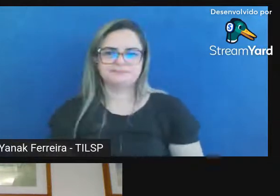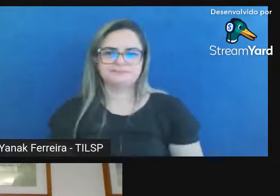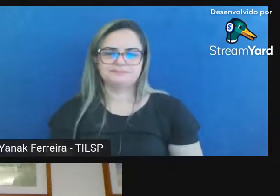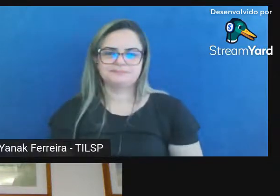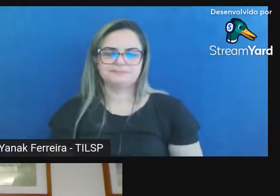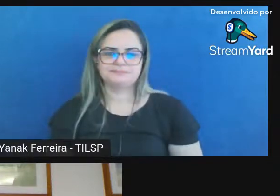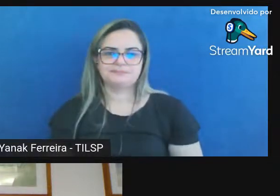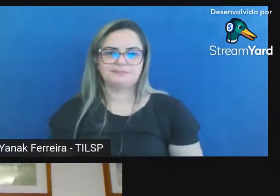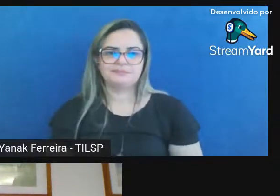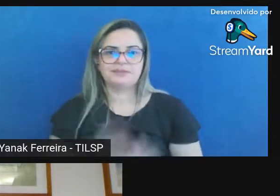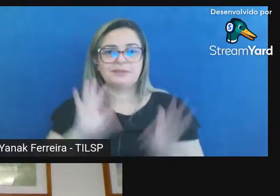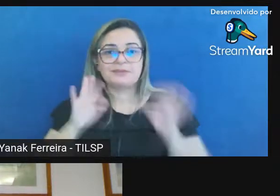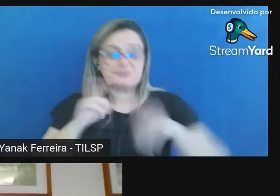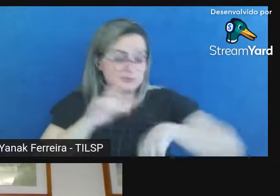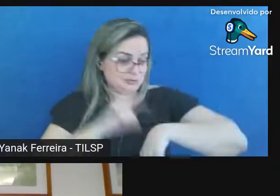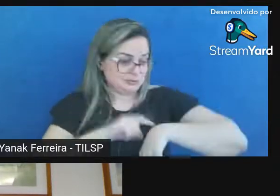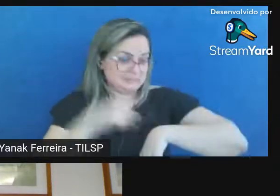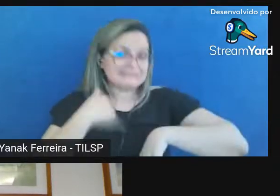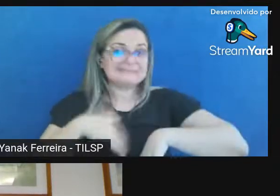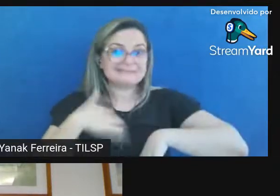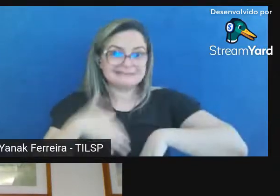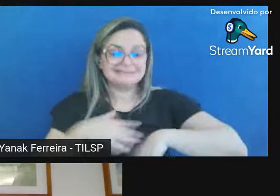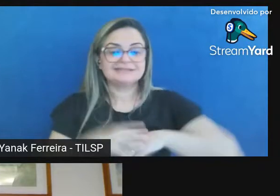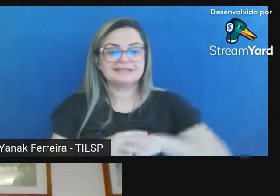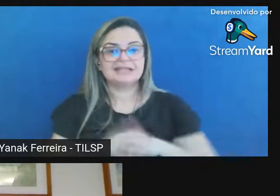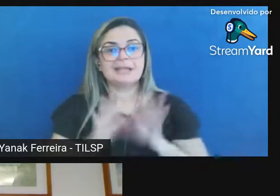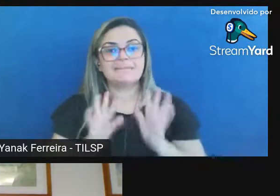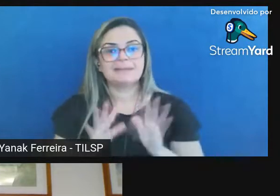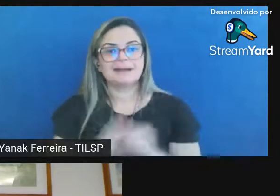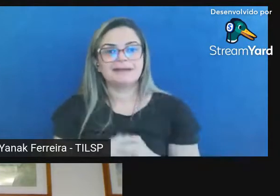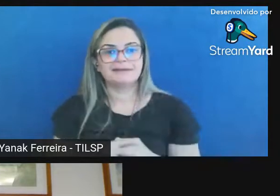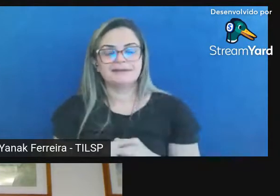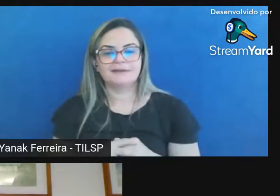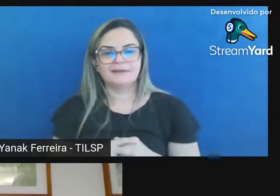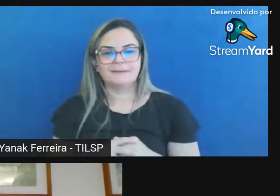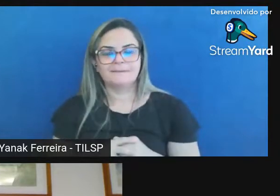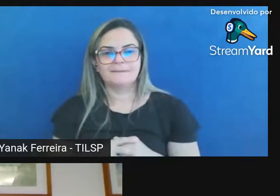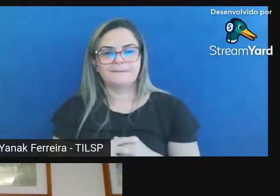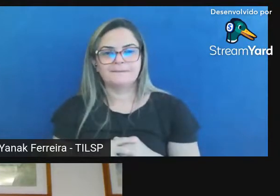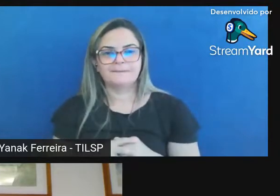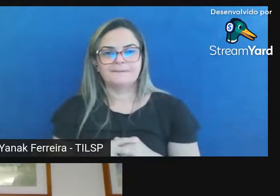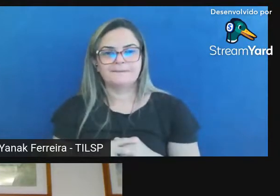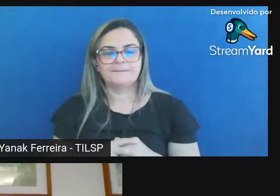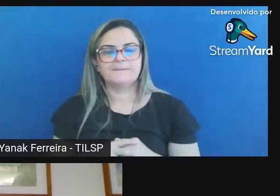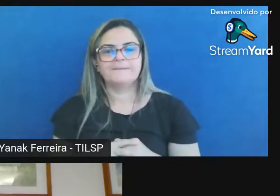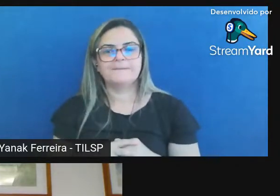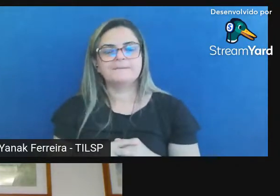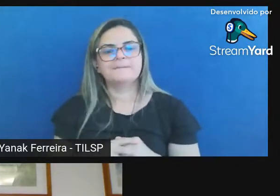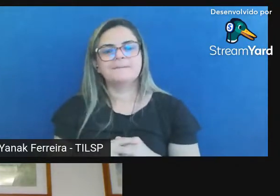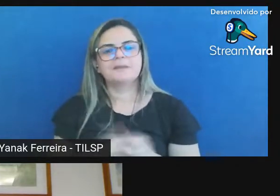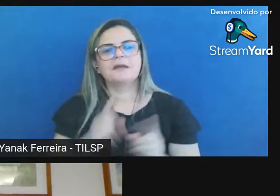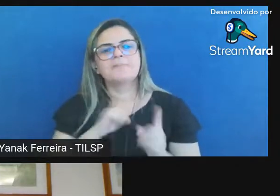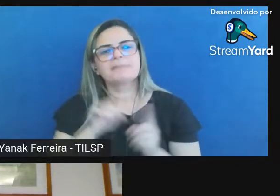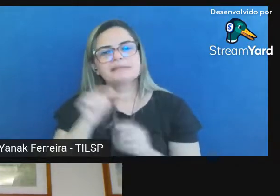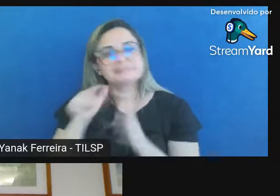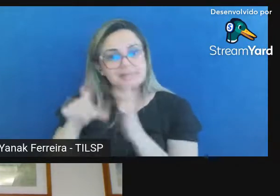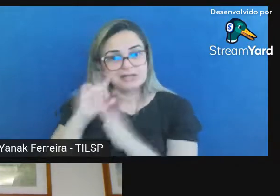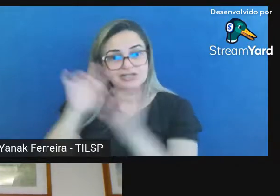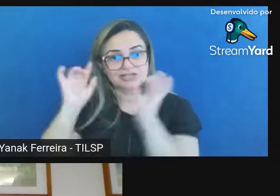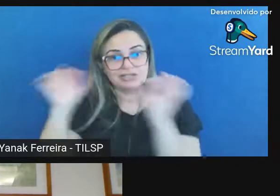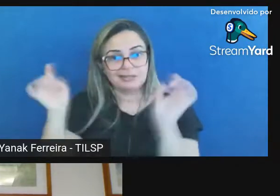que nosso tempo já está correndo um pouco mas antes de encerrar essa parte conforme o senhor estava falando